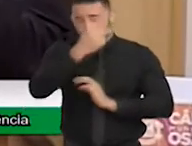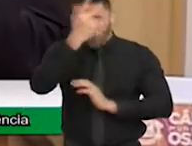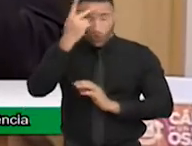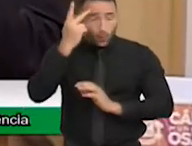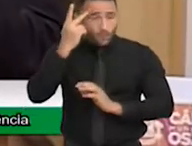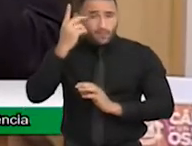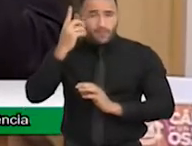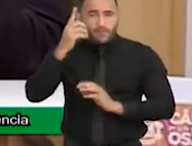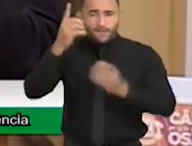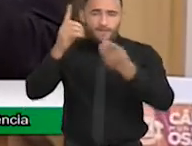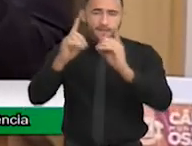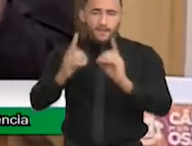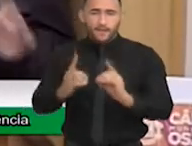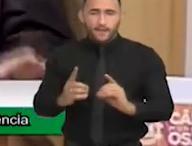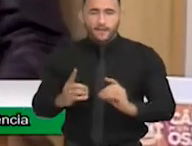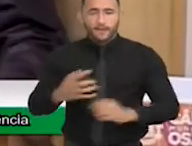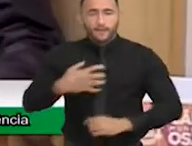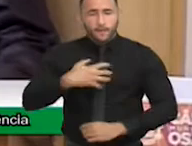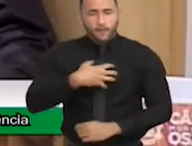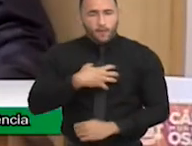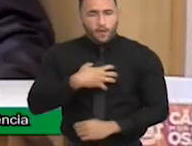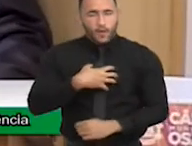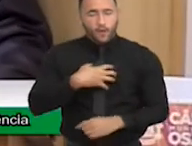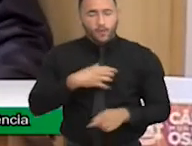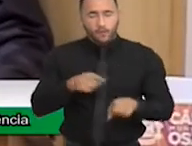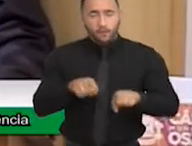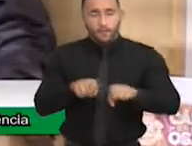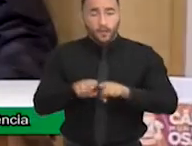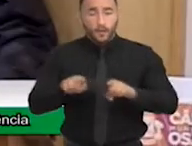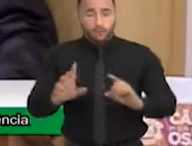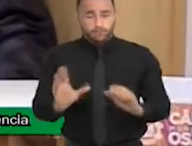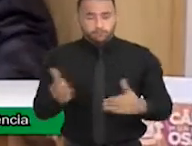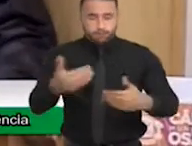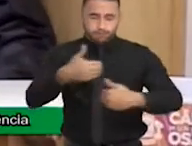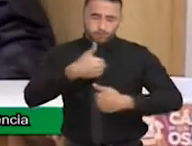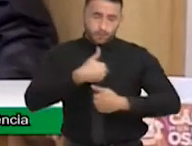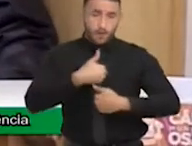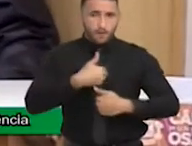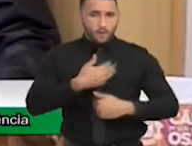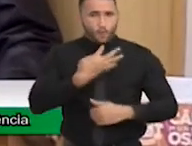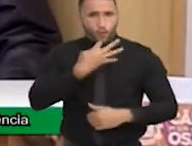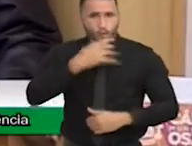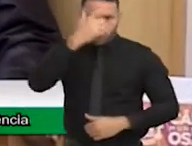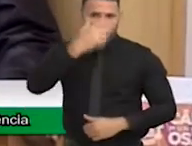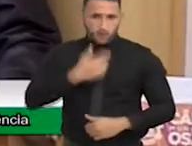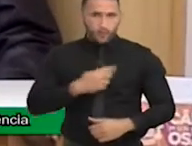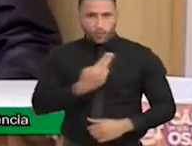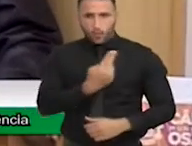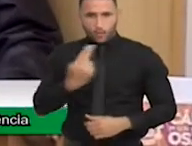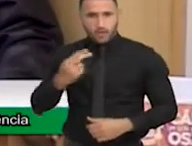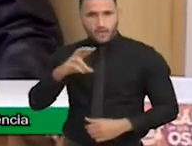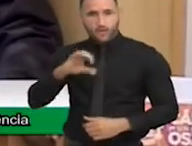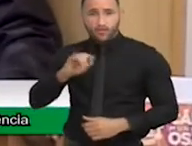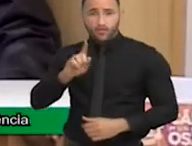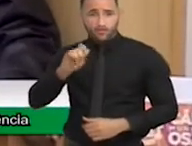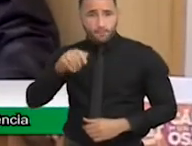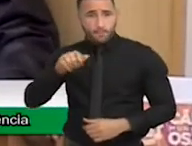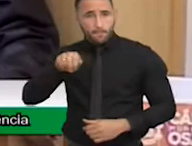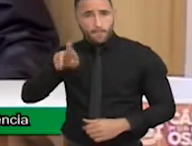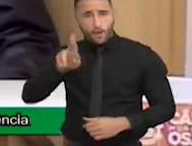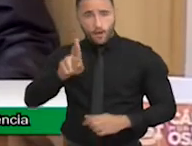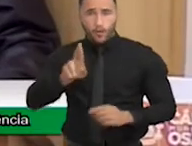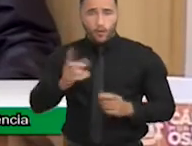com deficiência, do transtorno do espectro autista. Para quem não me conhece, meu nome é Sidimar Pau, sou